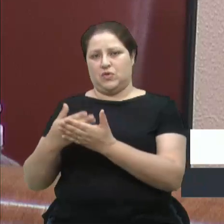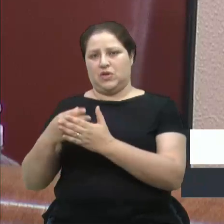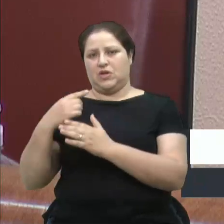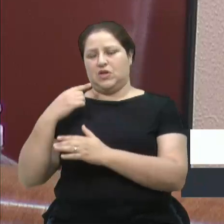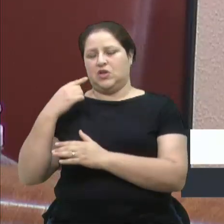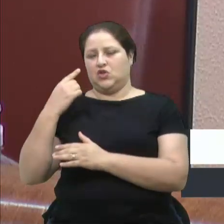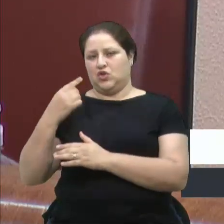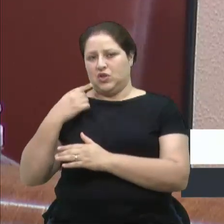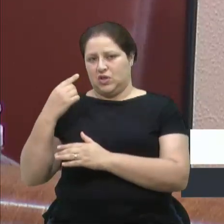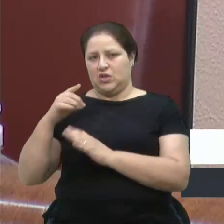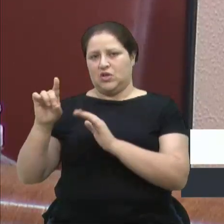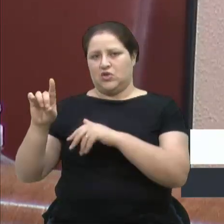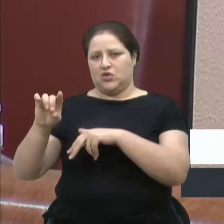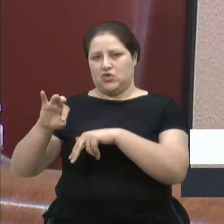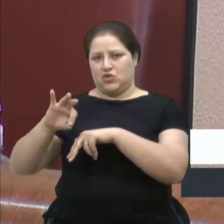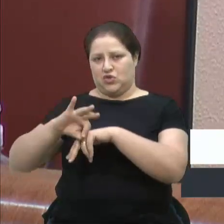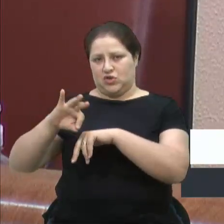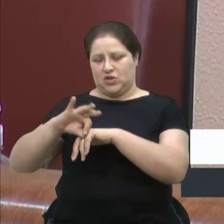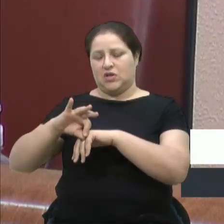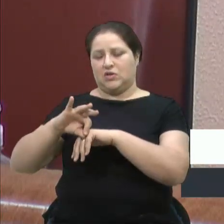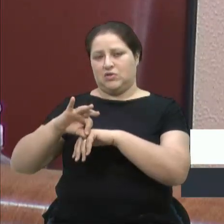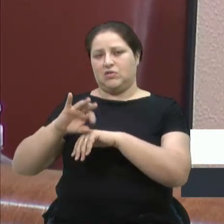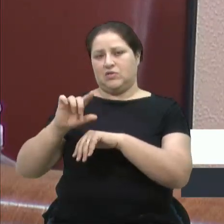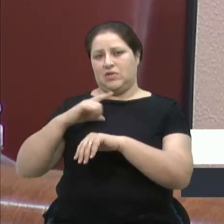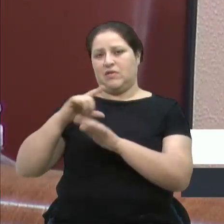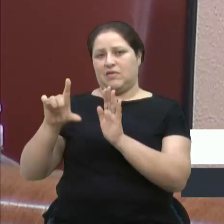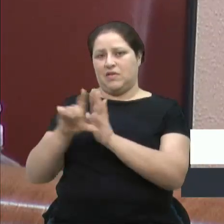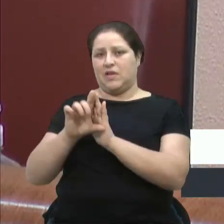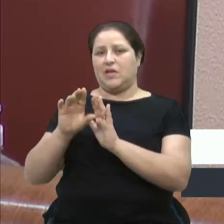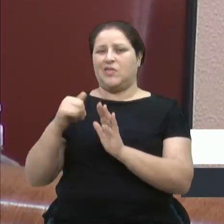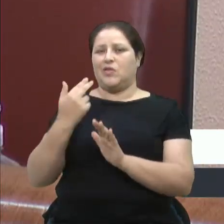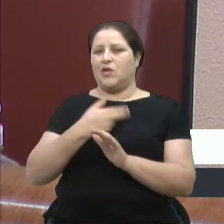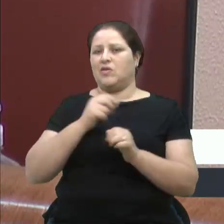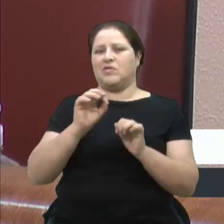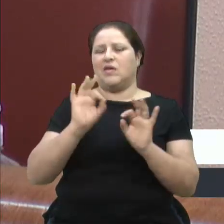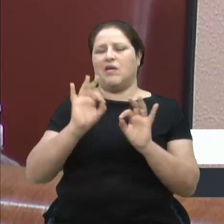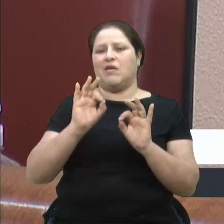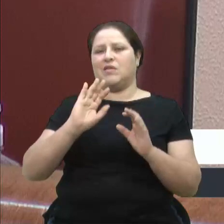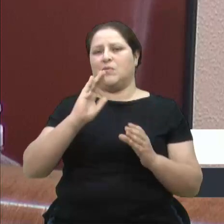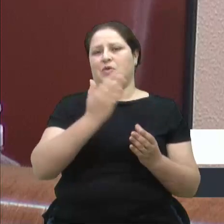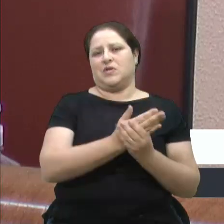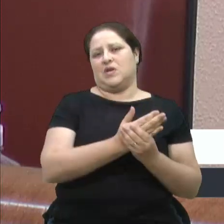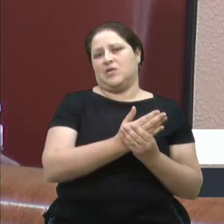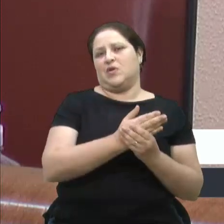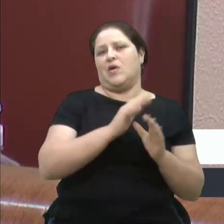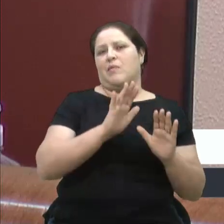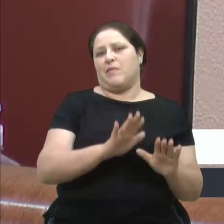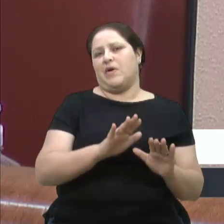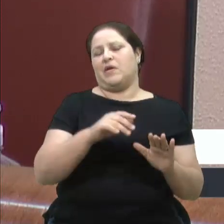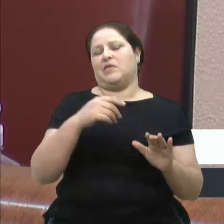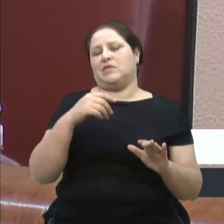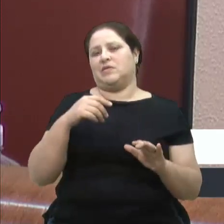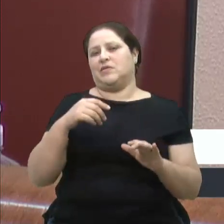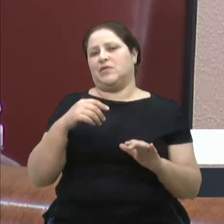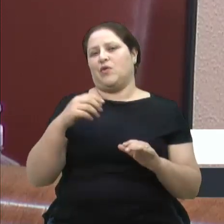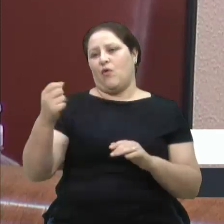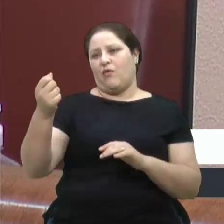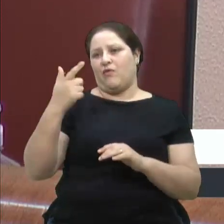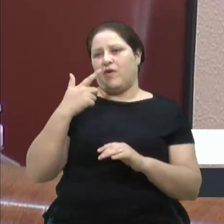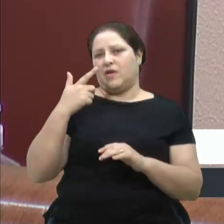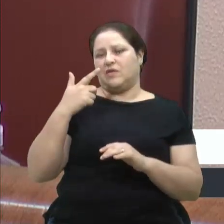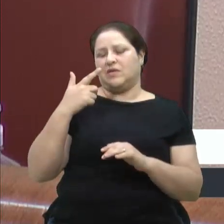Só que a gente acaba não processando as pessoas e acaba deixando passar uma ofensa que deveria, sim, ser